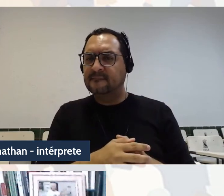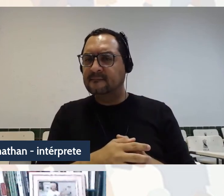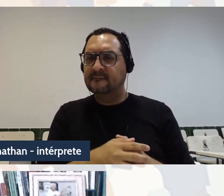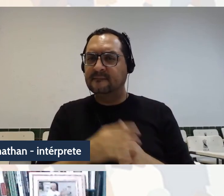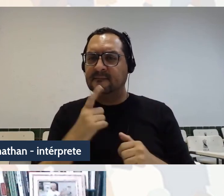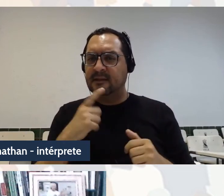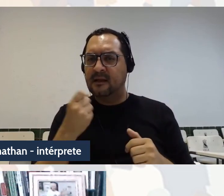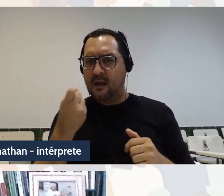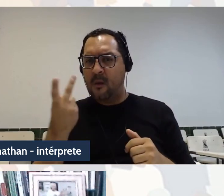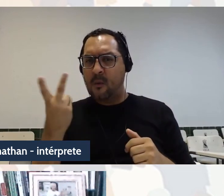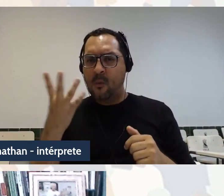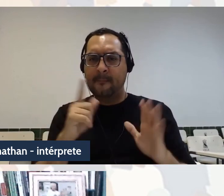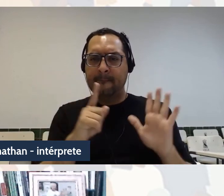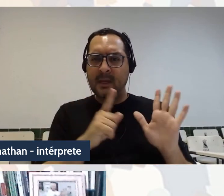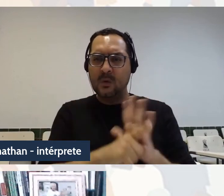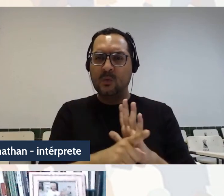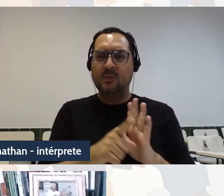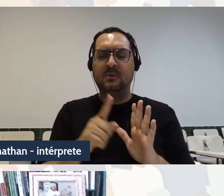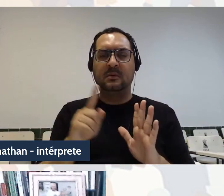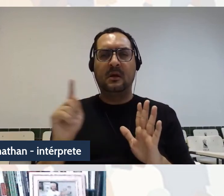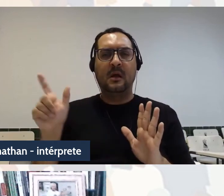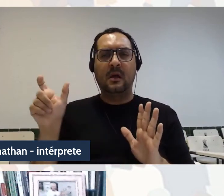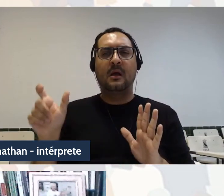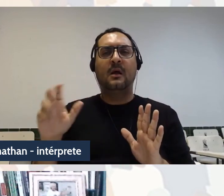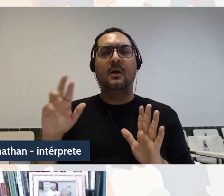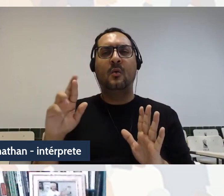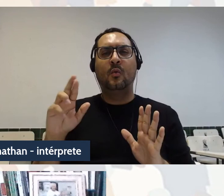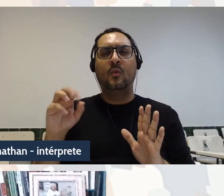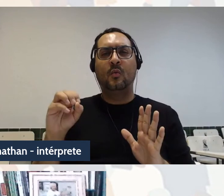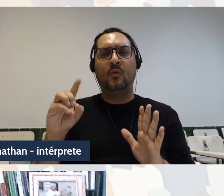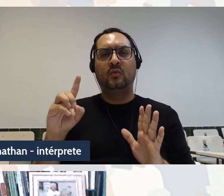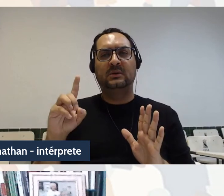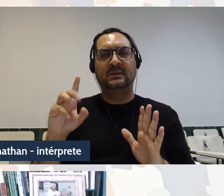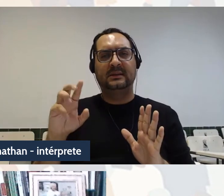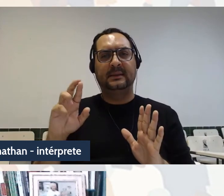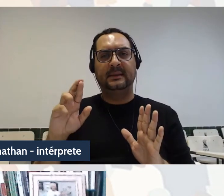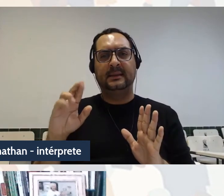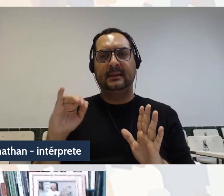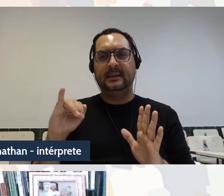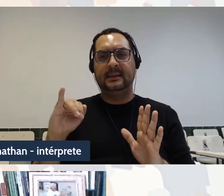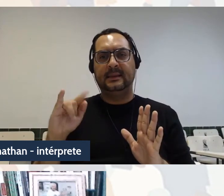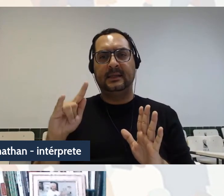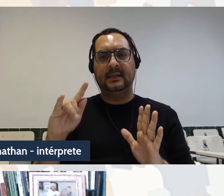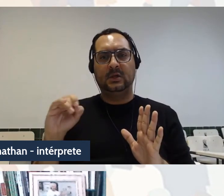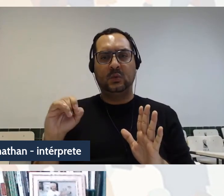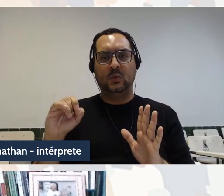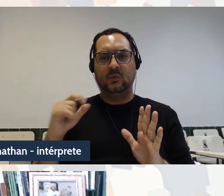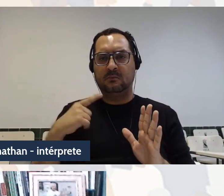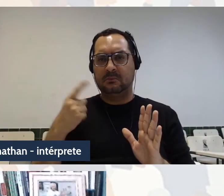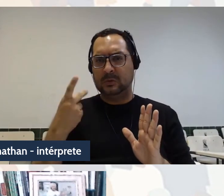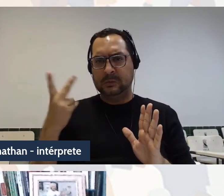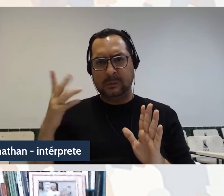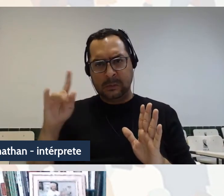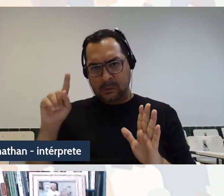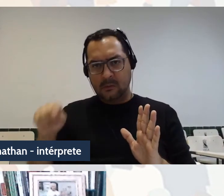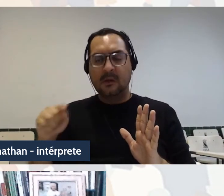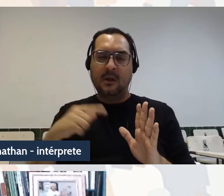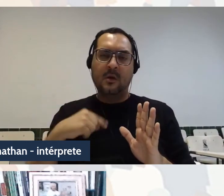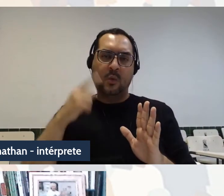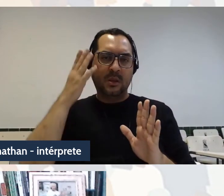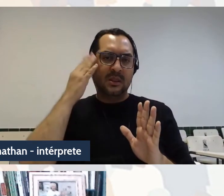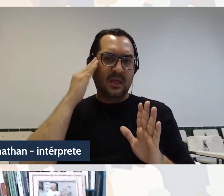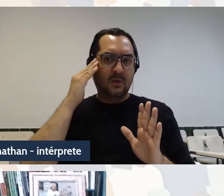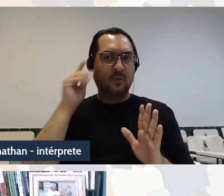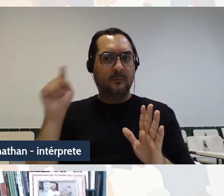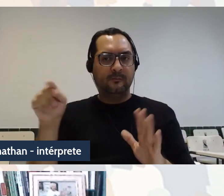perguntas do Rodrigo, não sei se tem mais perguntas, Sara, e eu entendo que as perguntas que